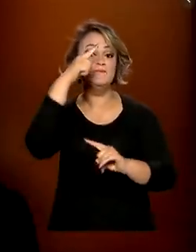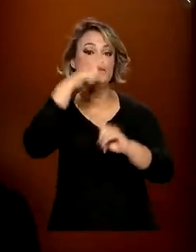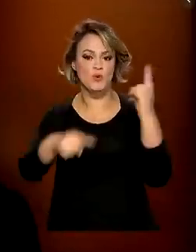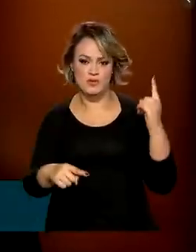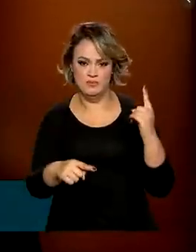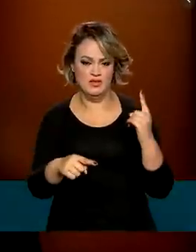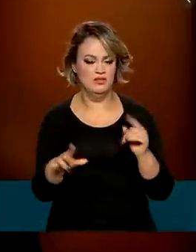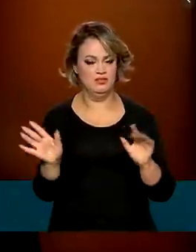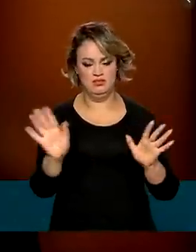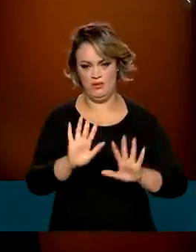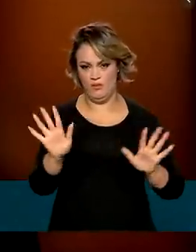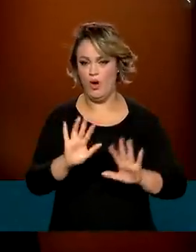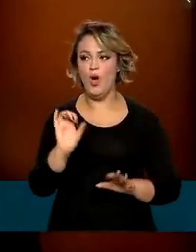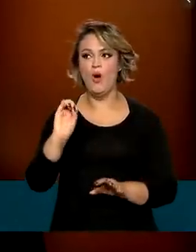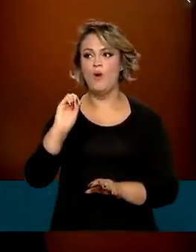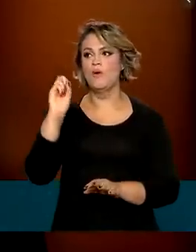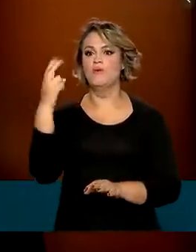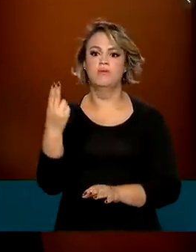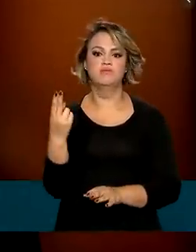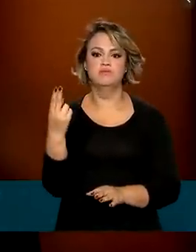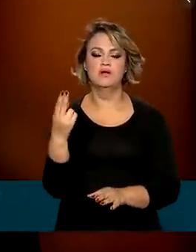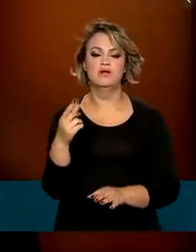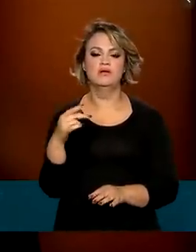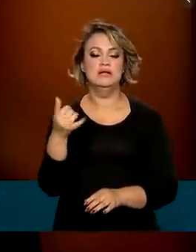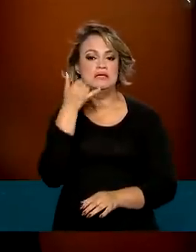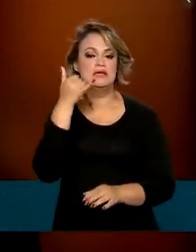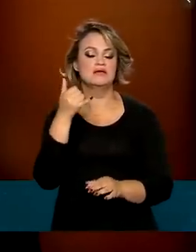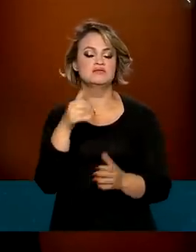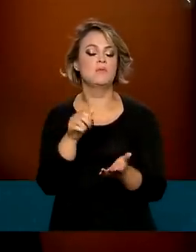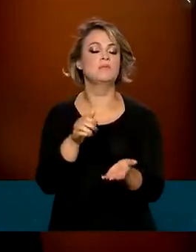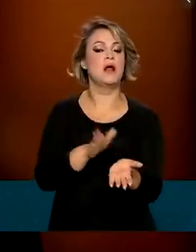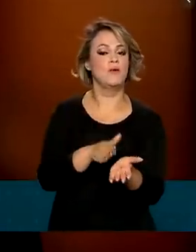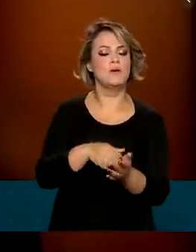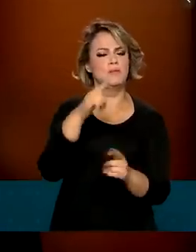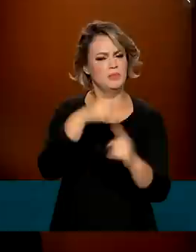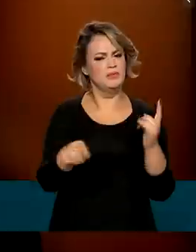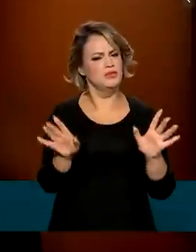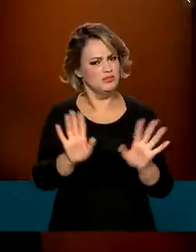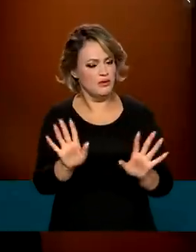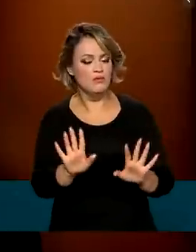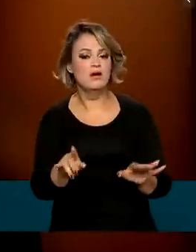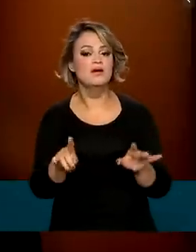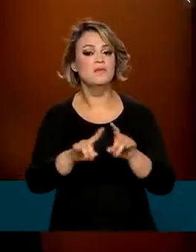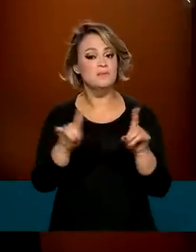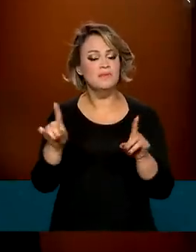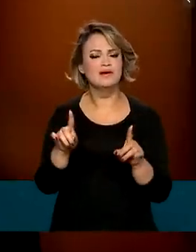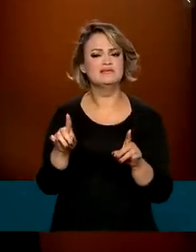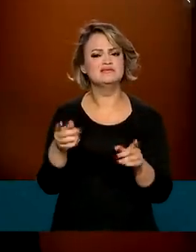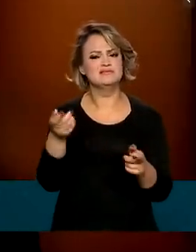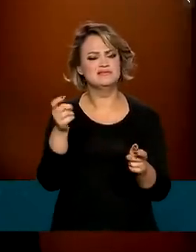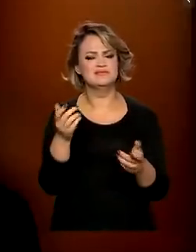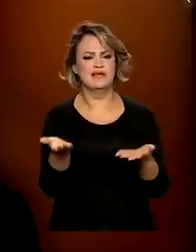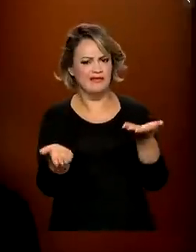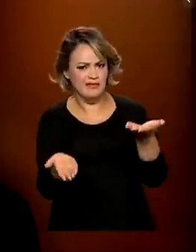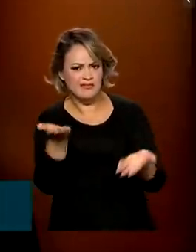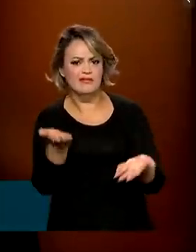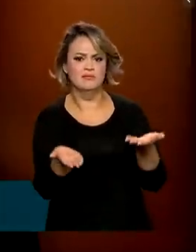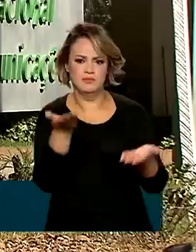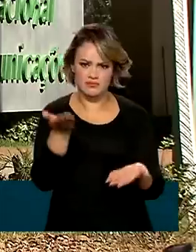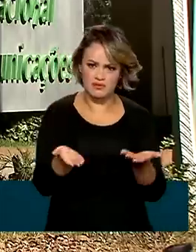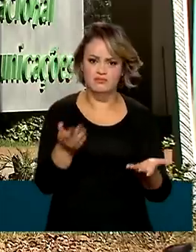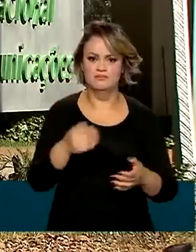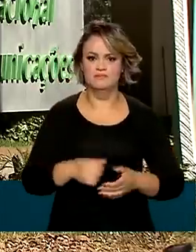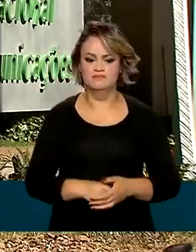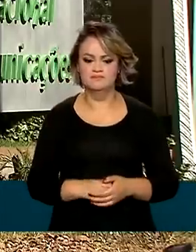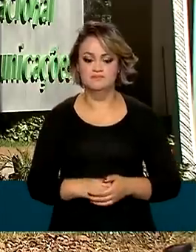telemarketing ou de proibir as chamadas de cobrança, mas que pelo menos haja uma racionalização do uso da rede.